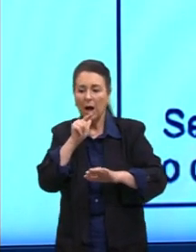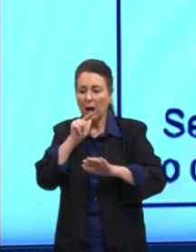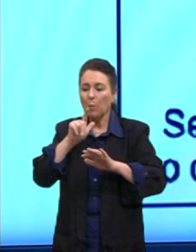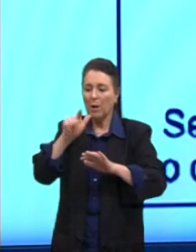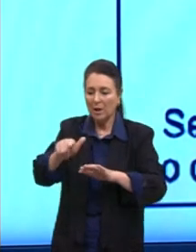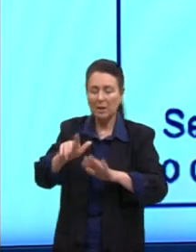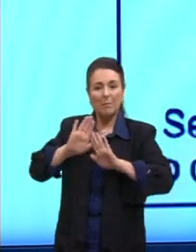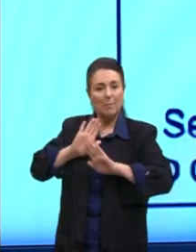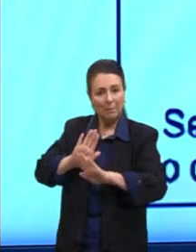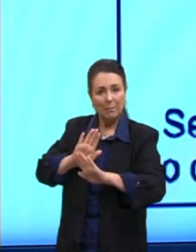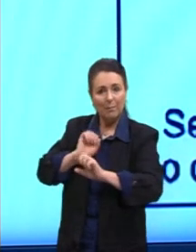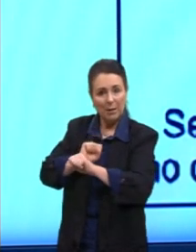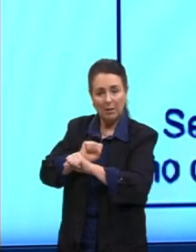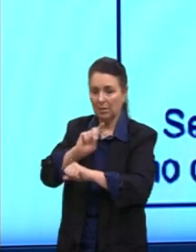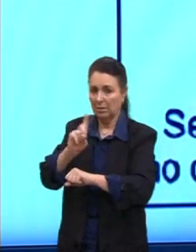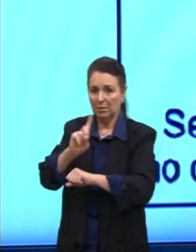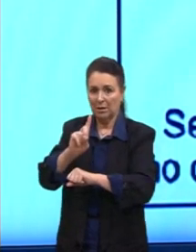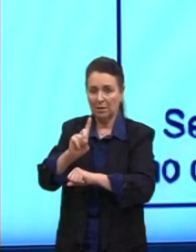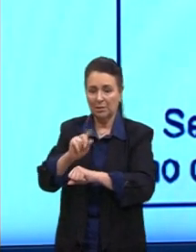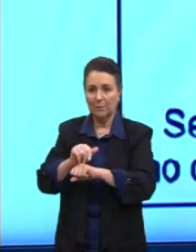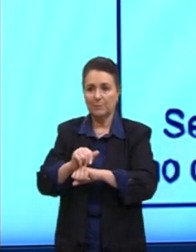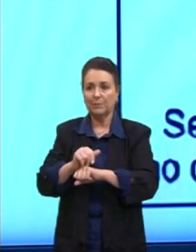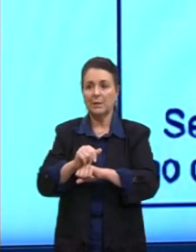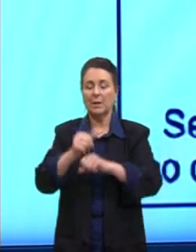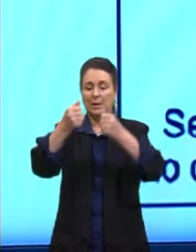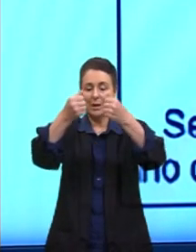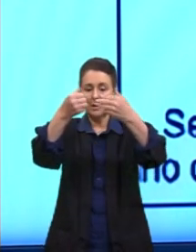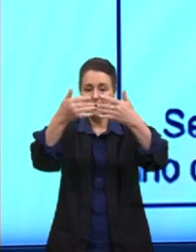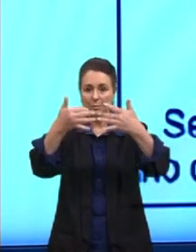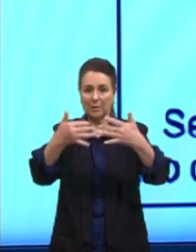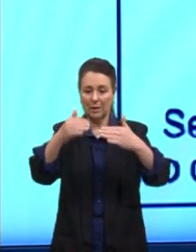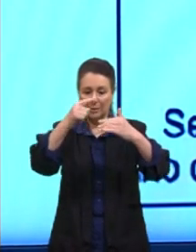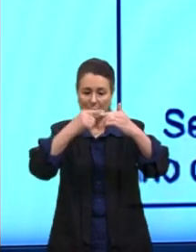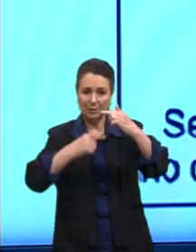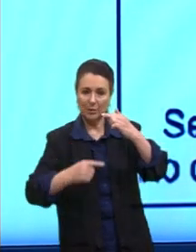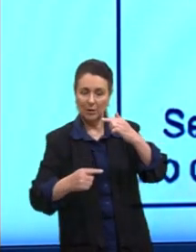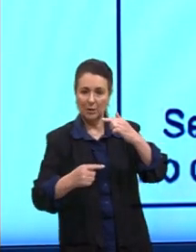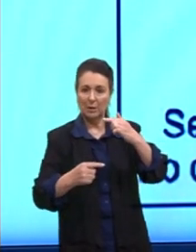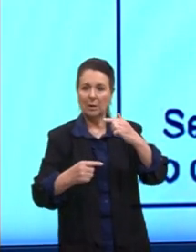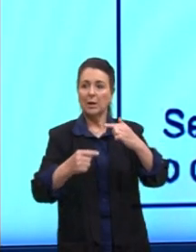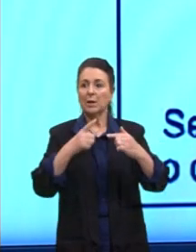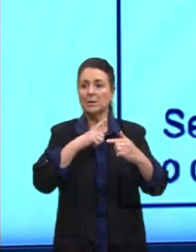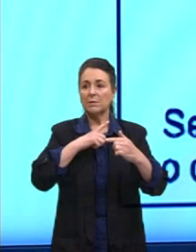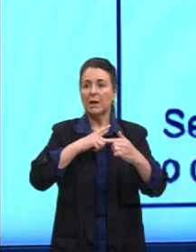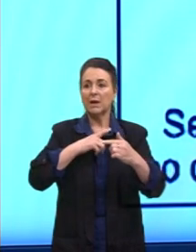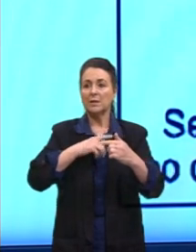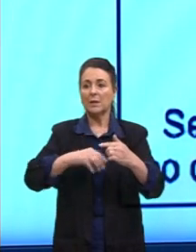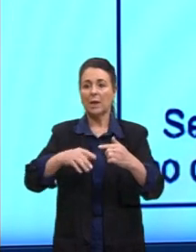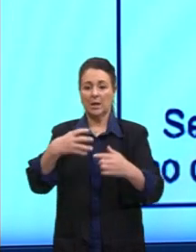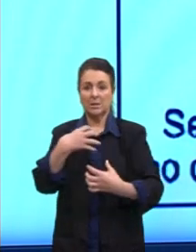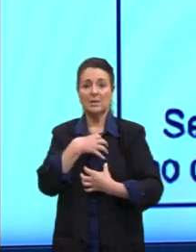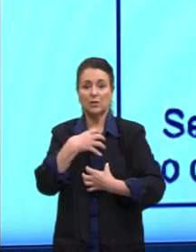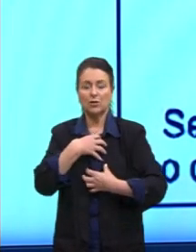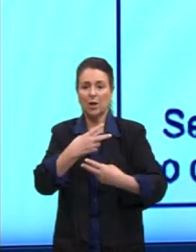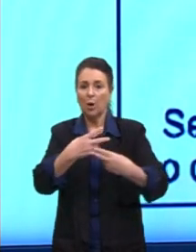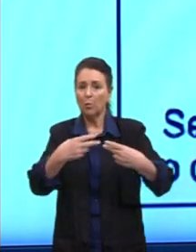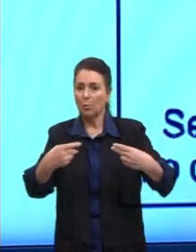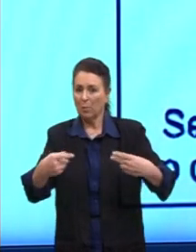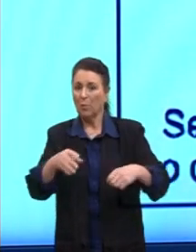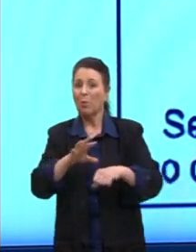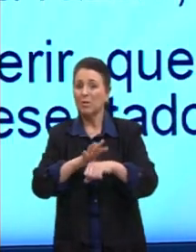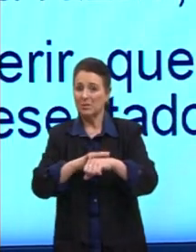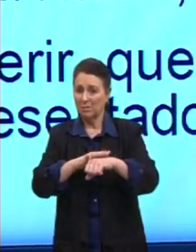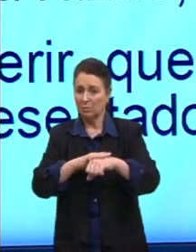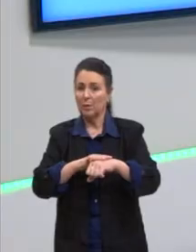acumulada. E aqui embaixo falando se você tiver sintomas da dengue, que procure uma unidade de